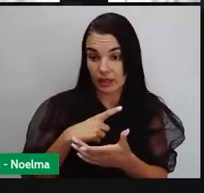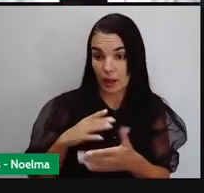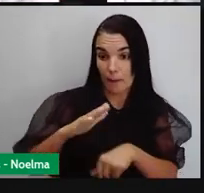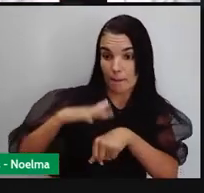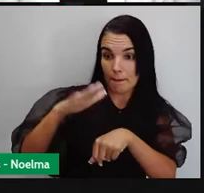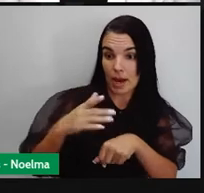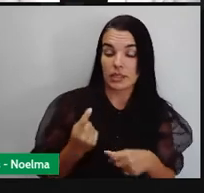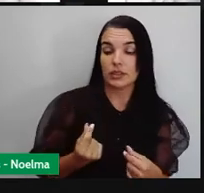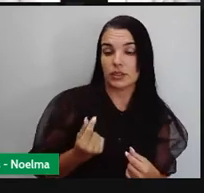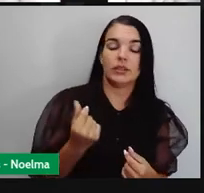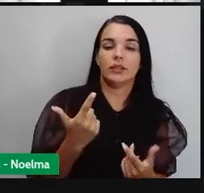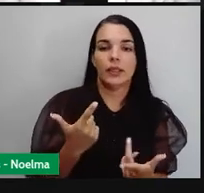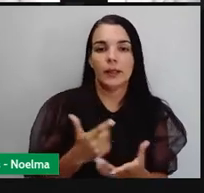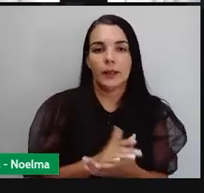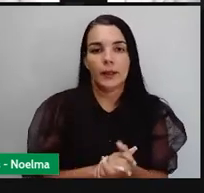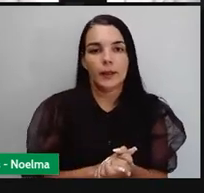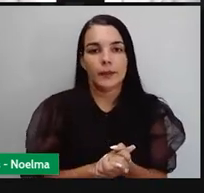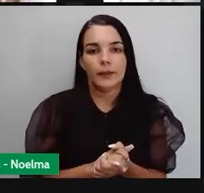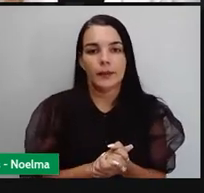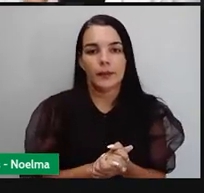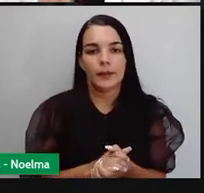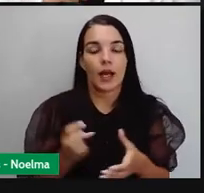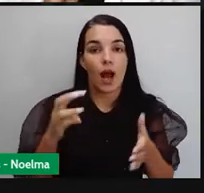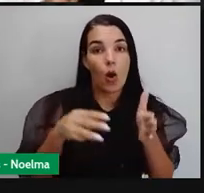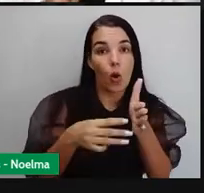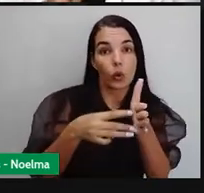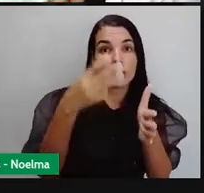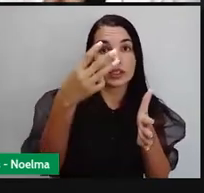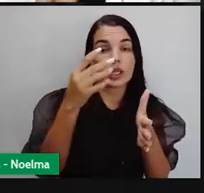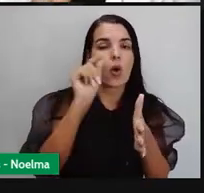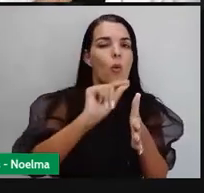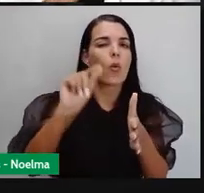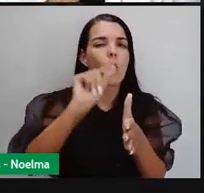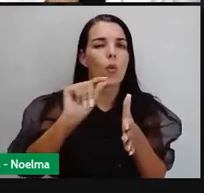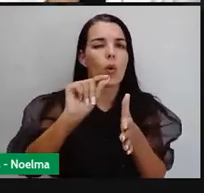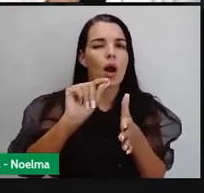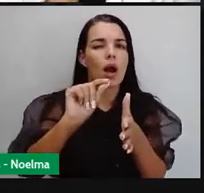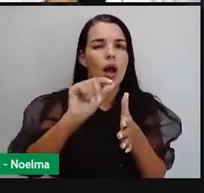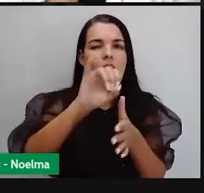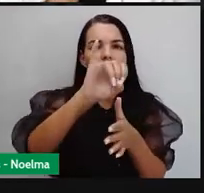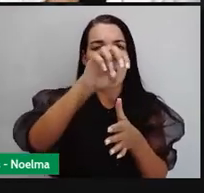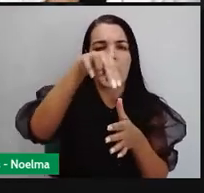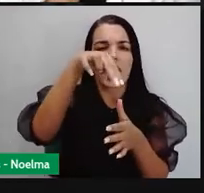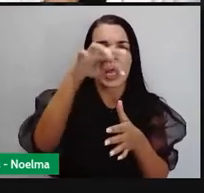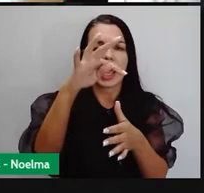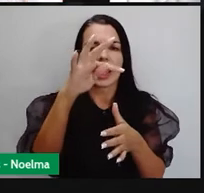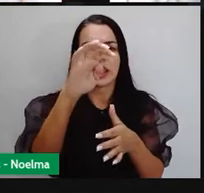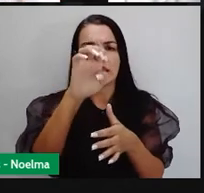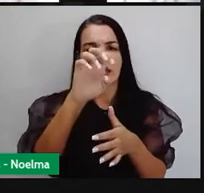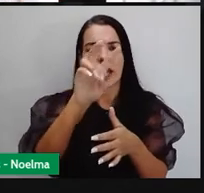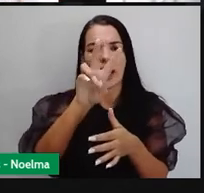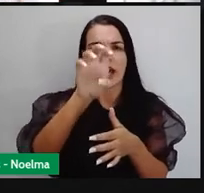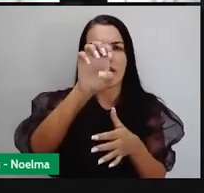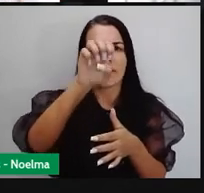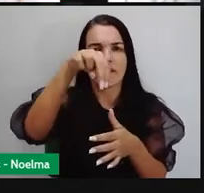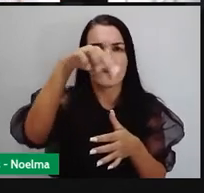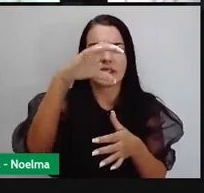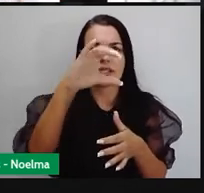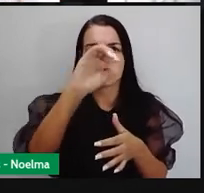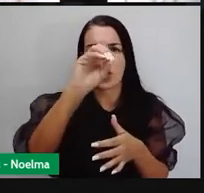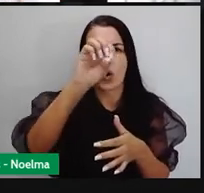analisar os países. E o terceiro elemento era o intervencionismo. Os